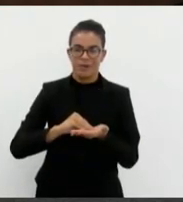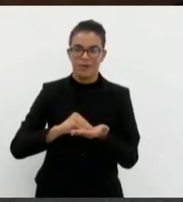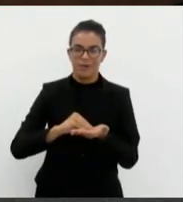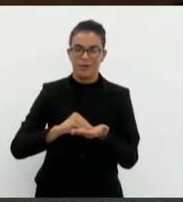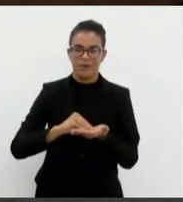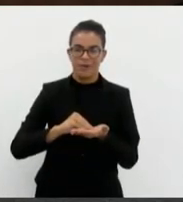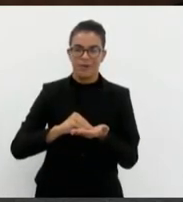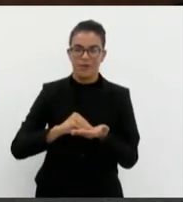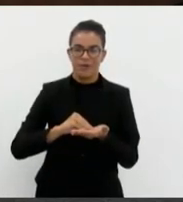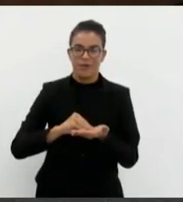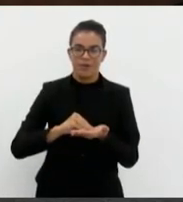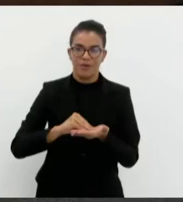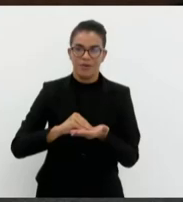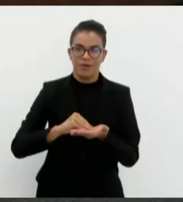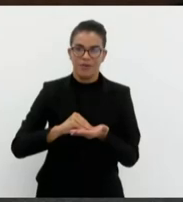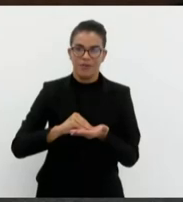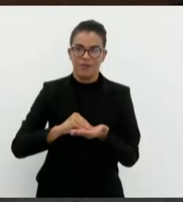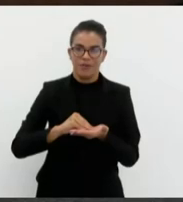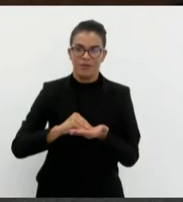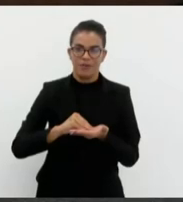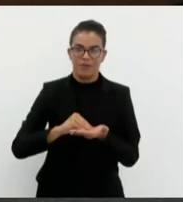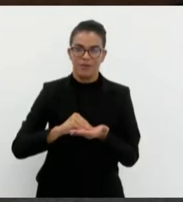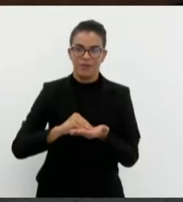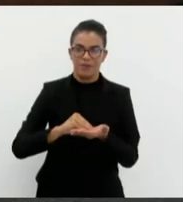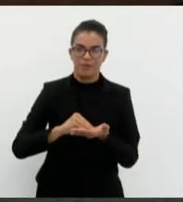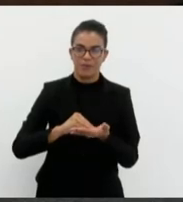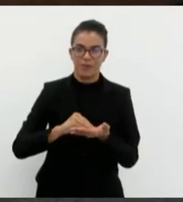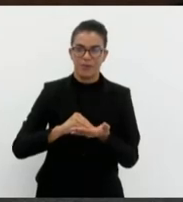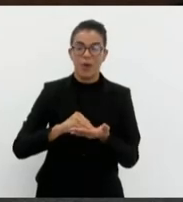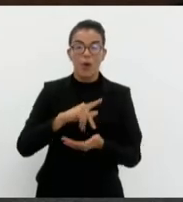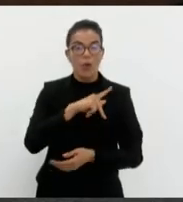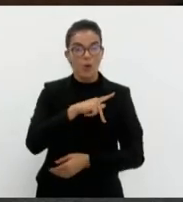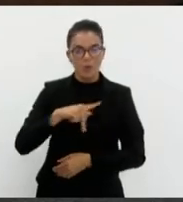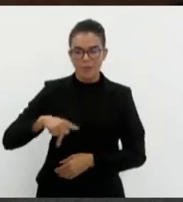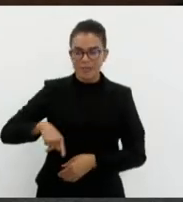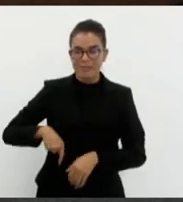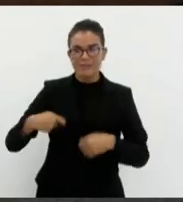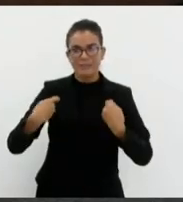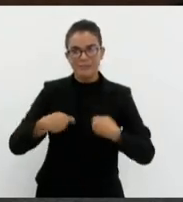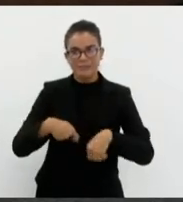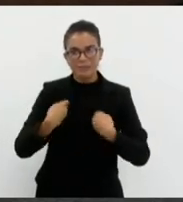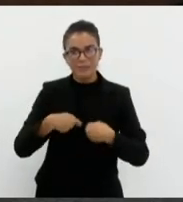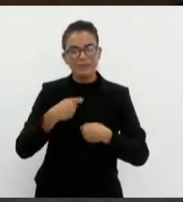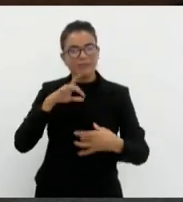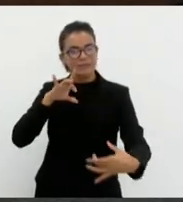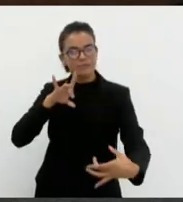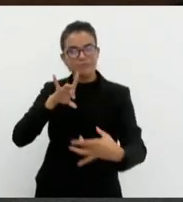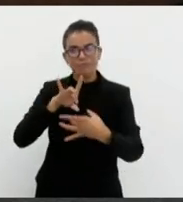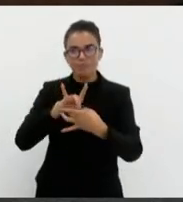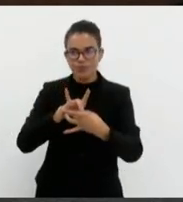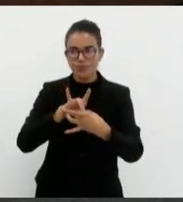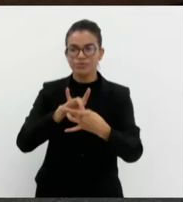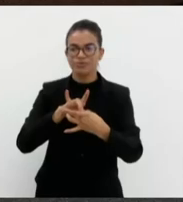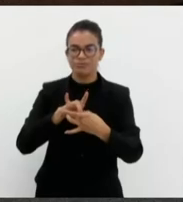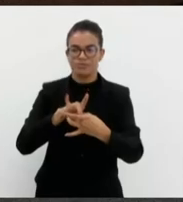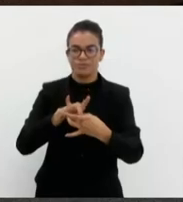ele tem que ter uma linha que atenda ao cidadão.